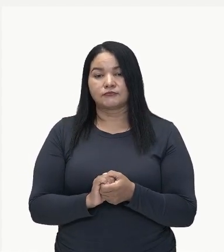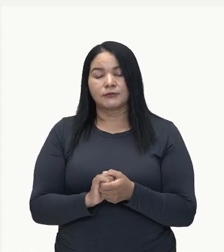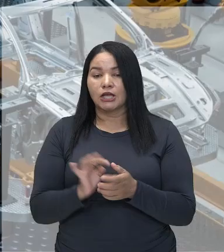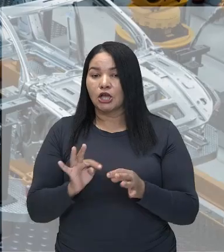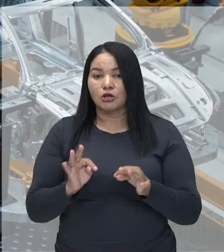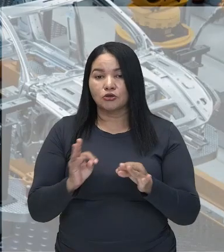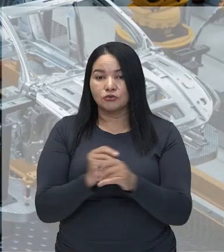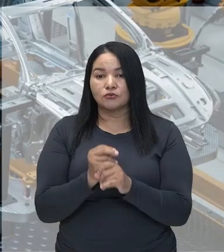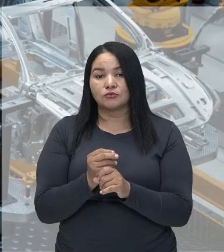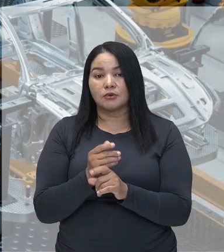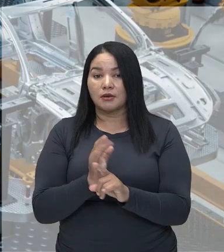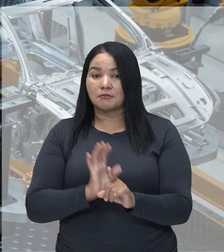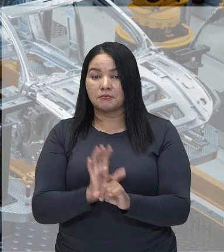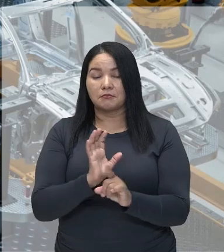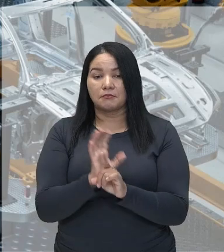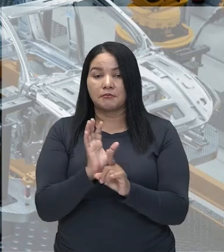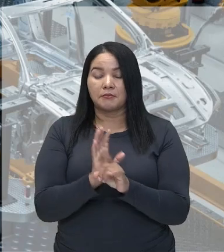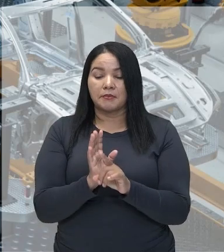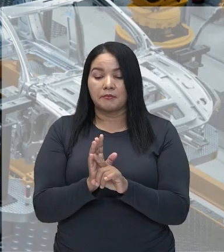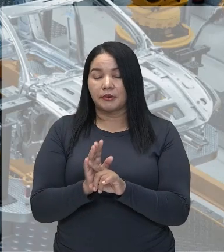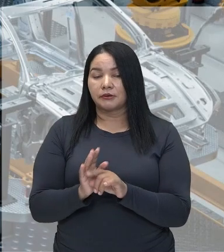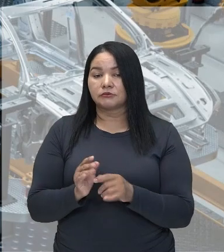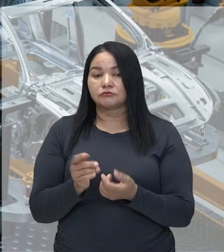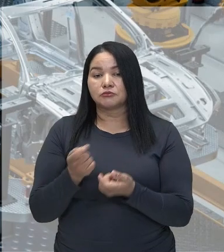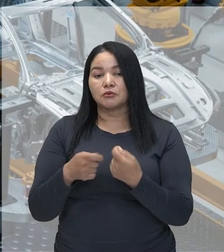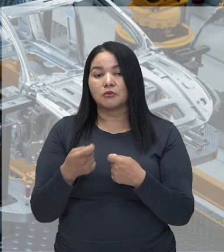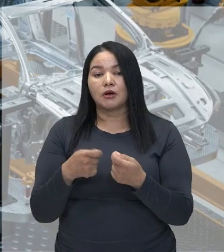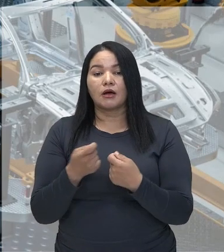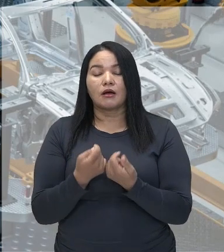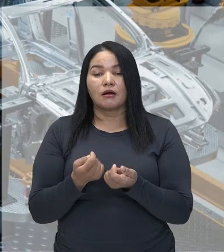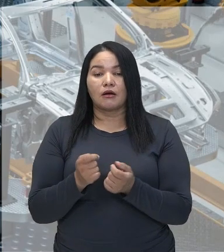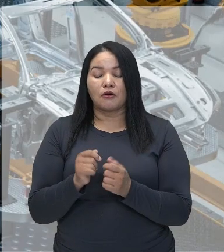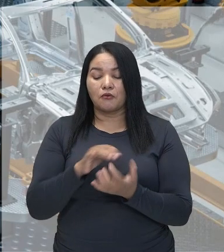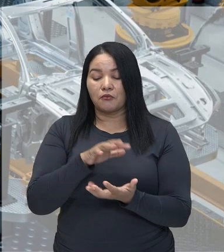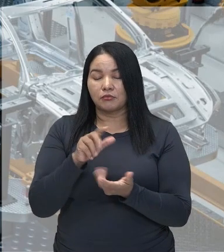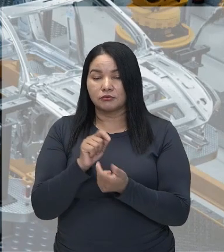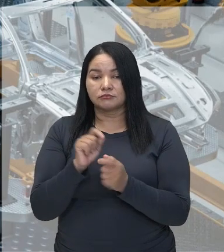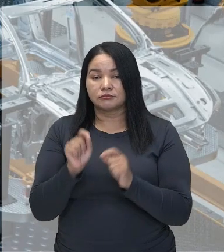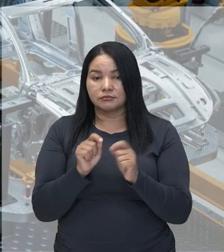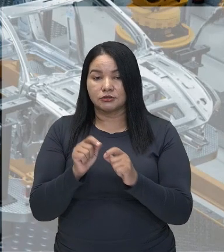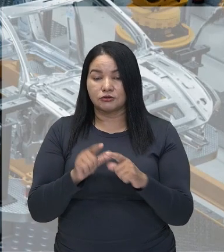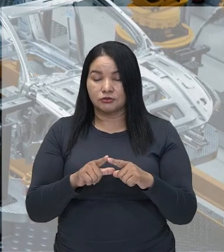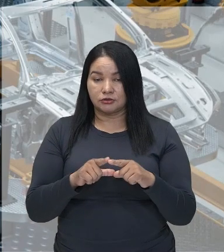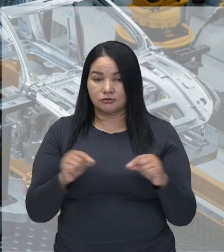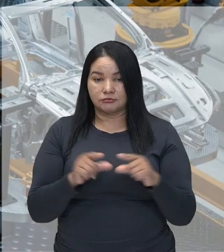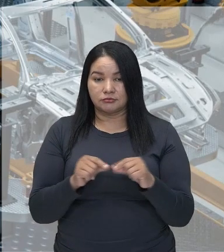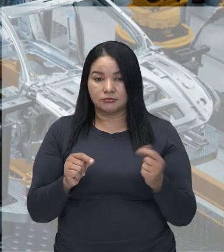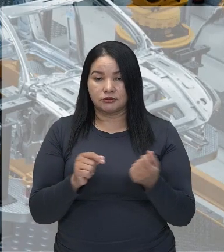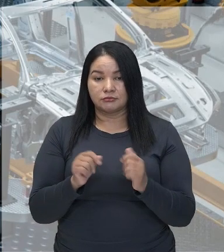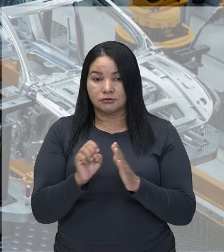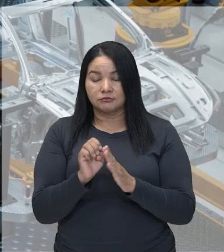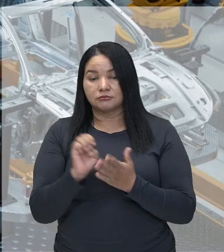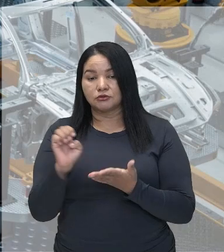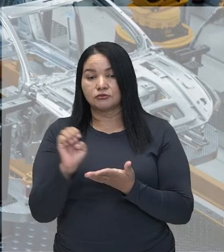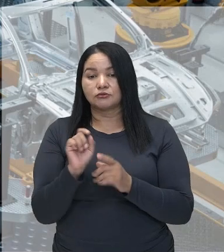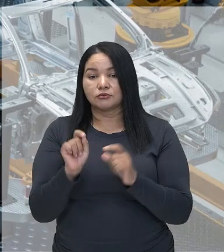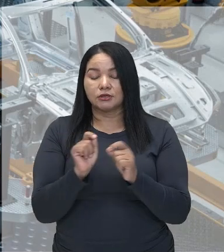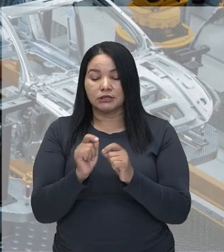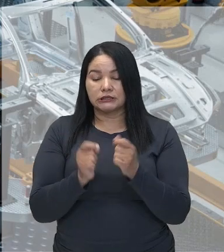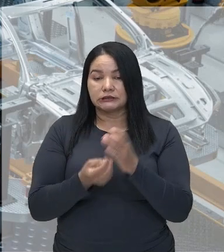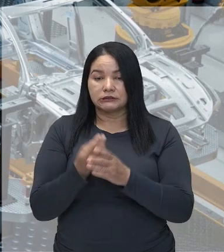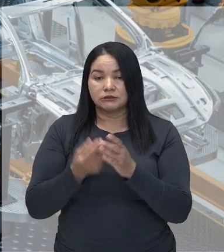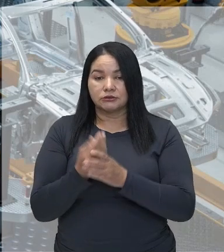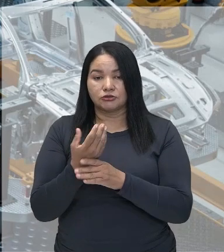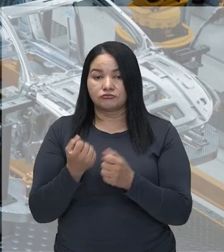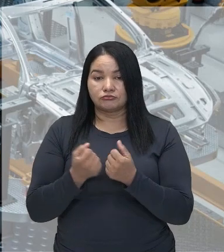tem um impacto no mercado global. E qual é esse mercado? É o Japão é um importante produtor de automóveis,